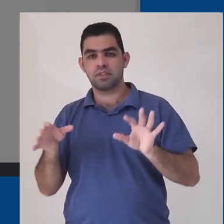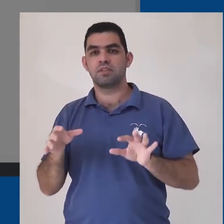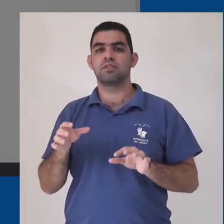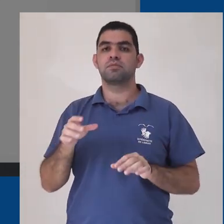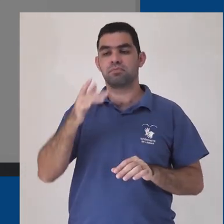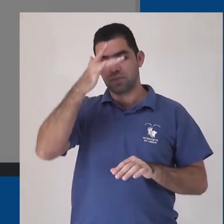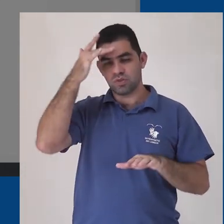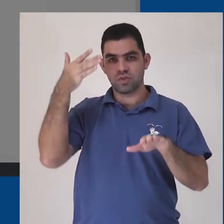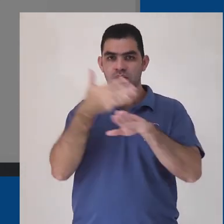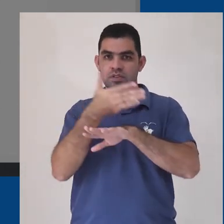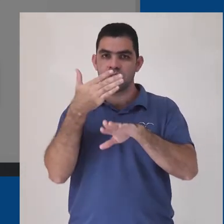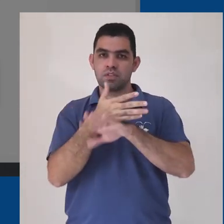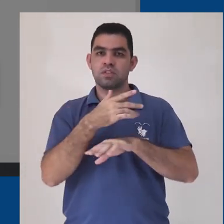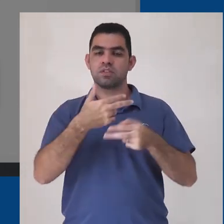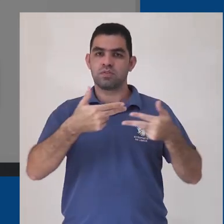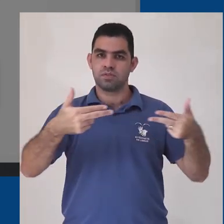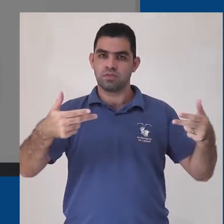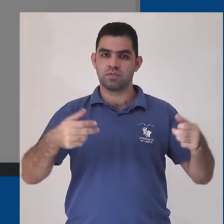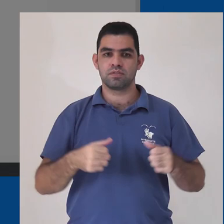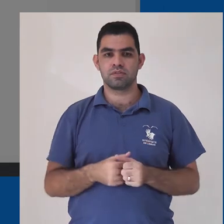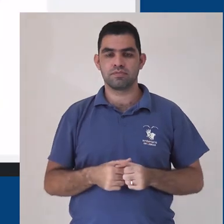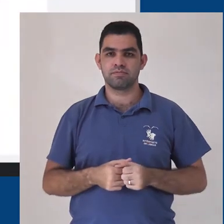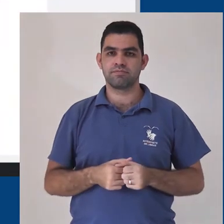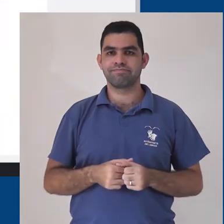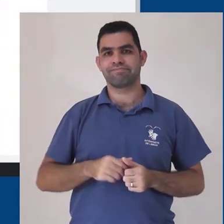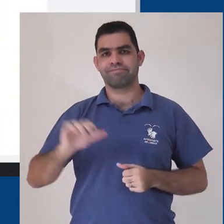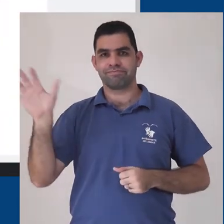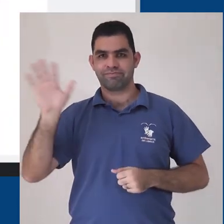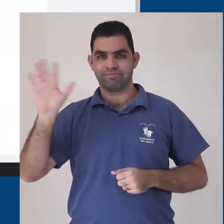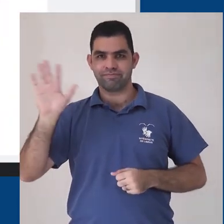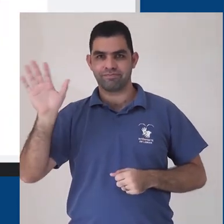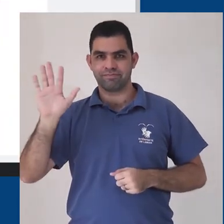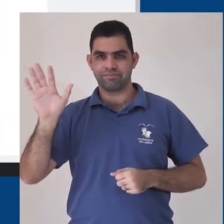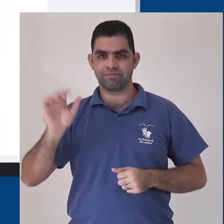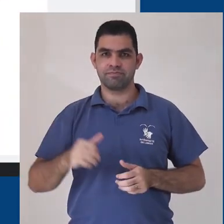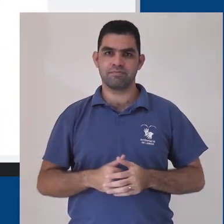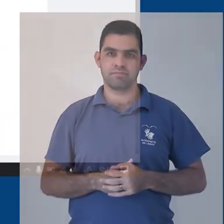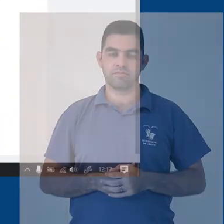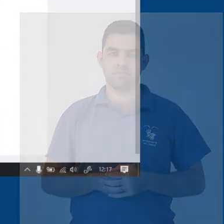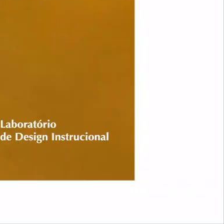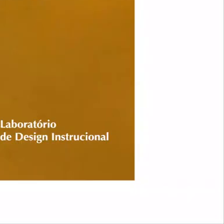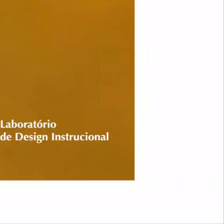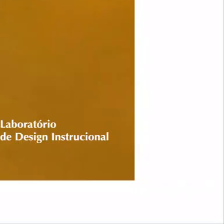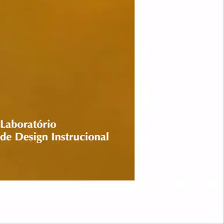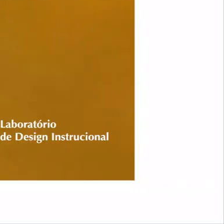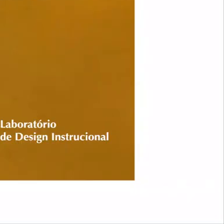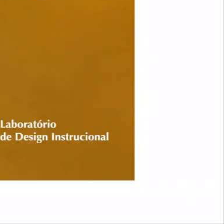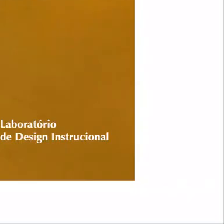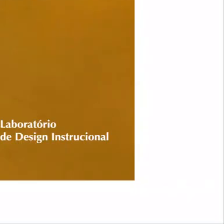concedidas a quem acessar o nosso conteúdo. Bom, nos vemos no próximo vídeo. Até!